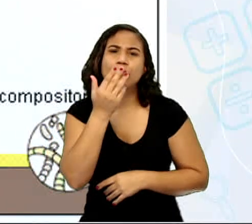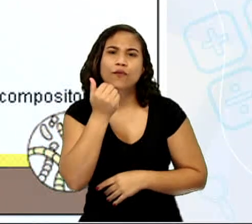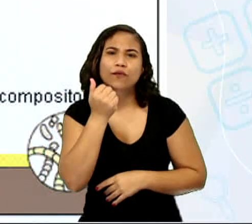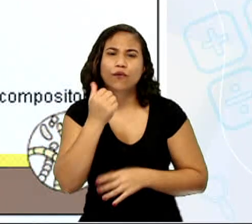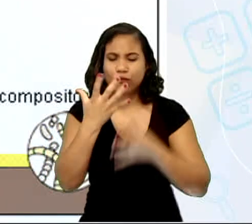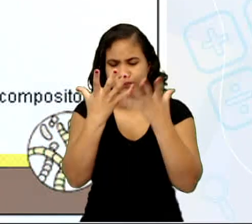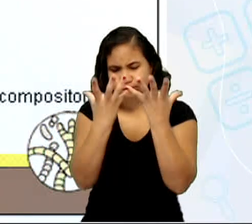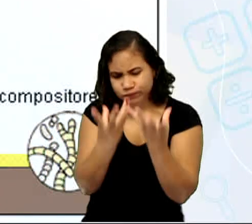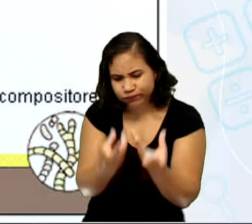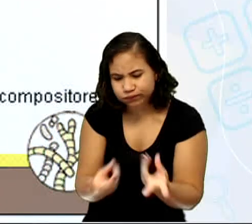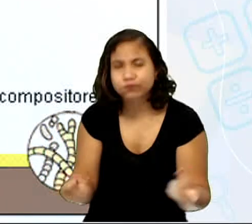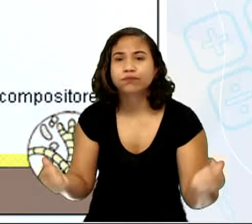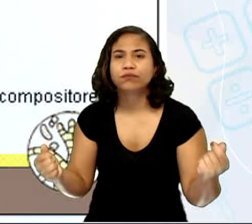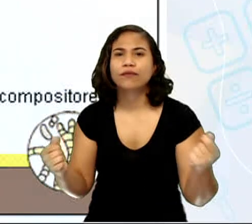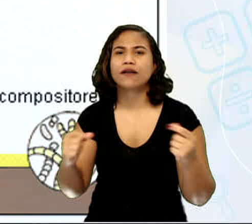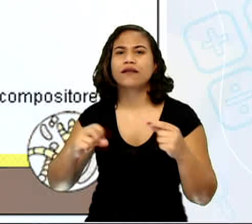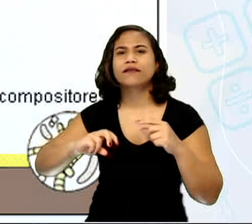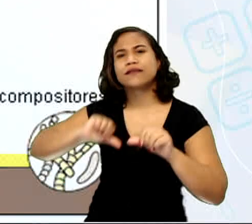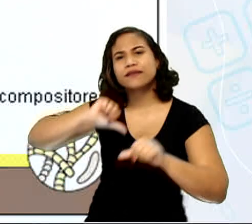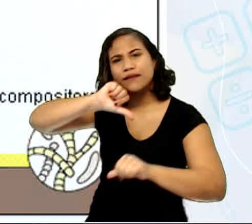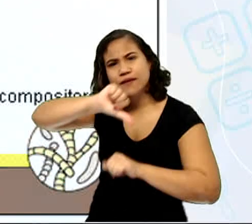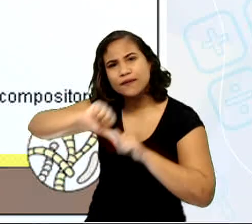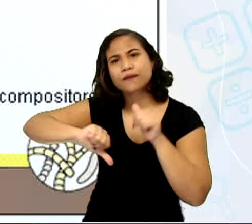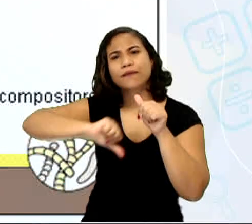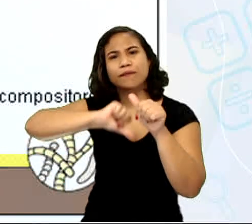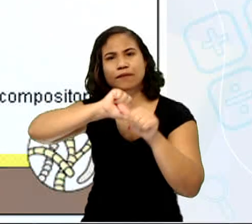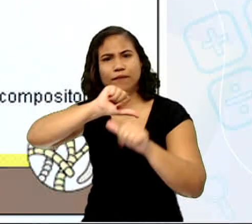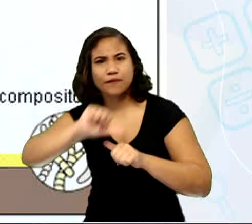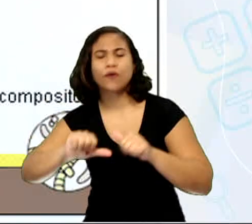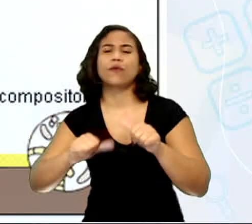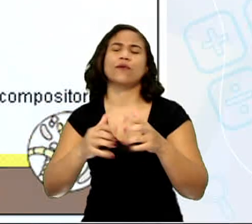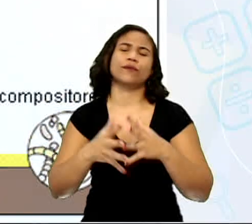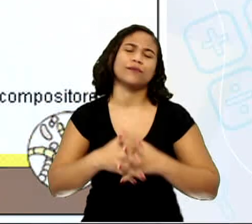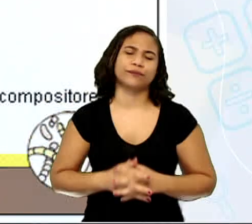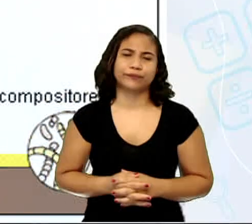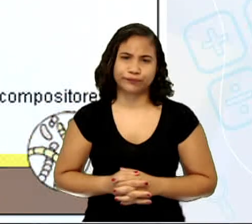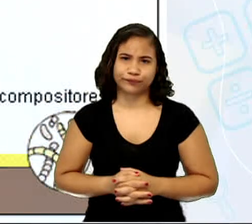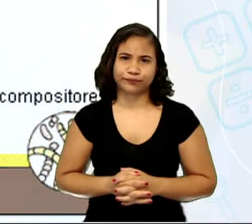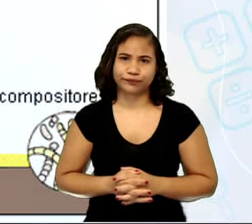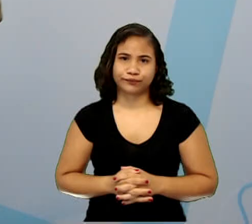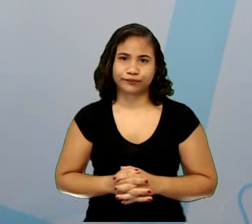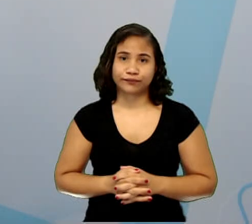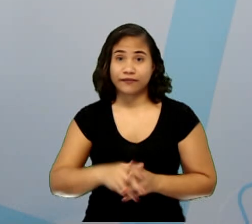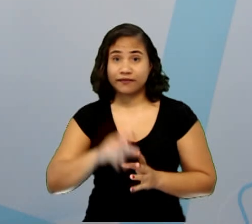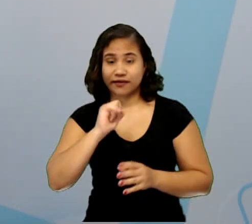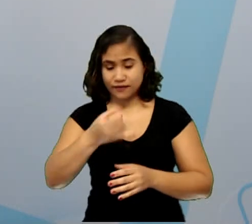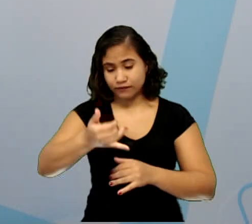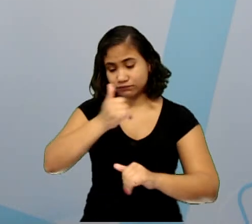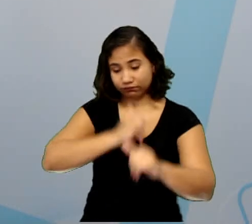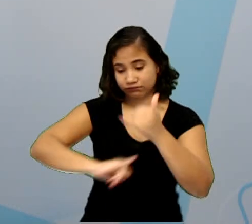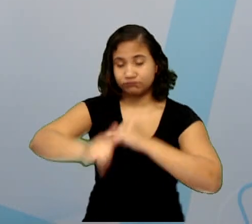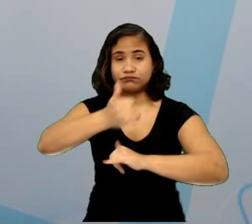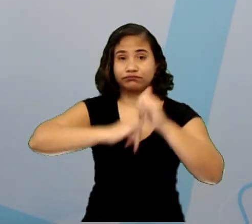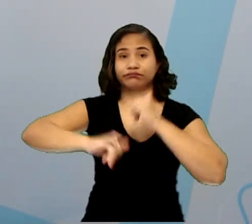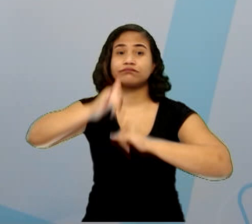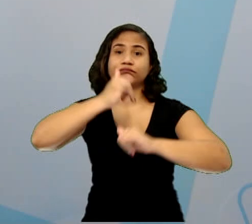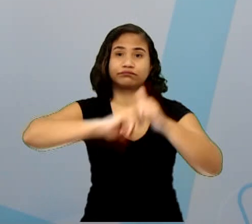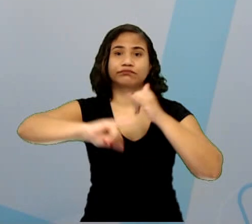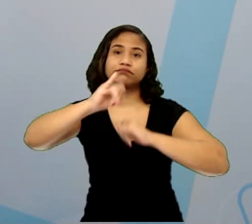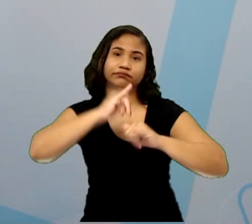decompositores, que transformam a matéria morta. Essa transferência de energia